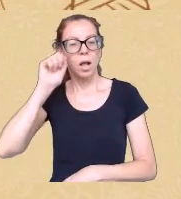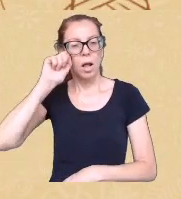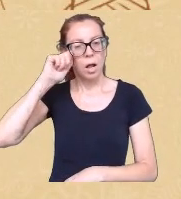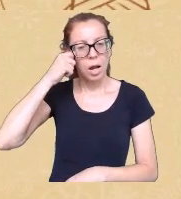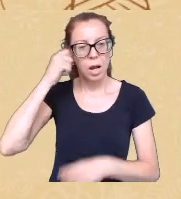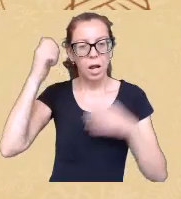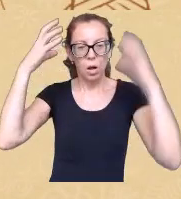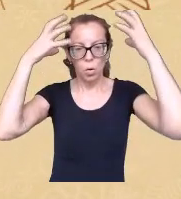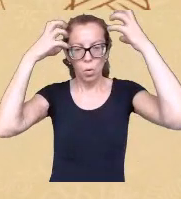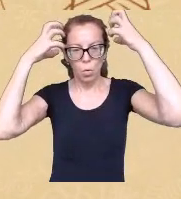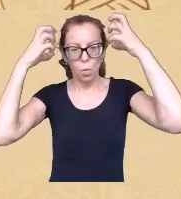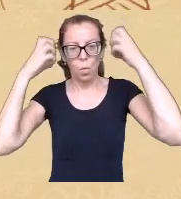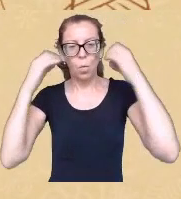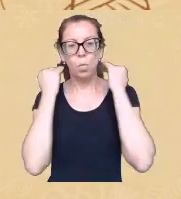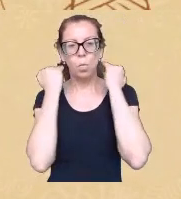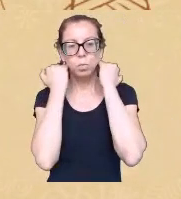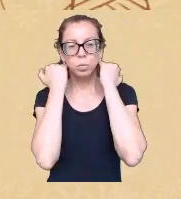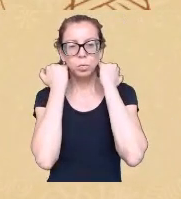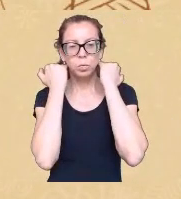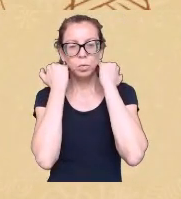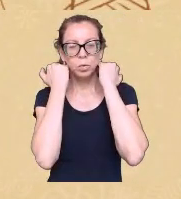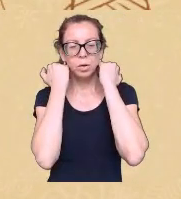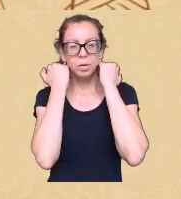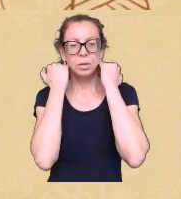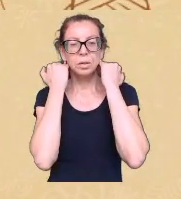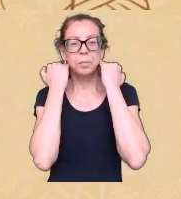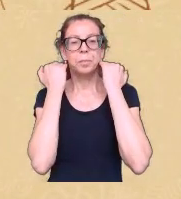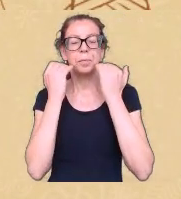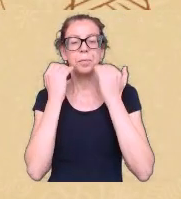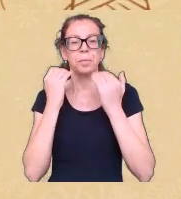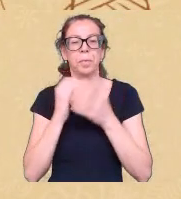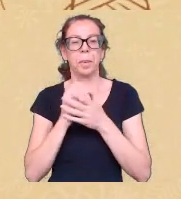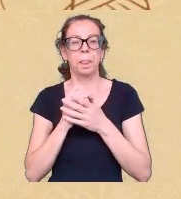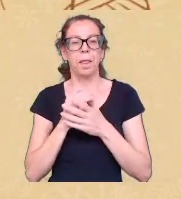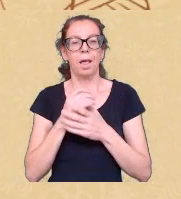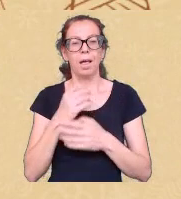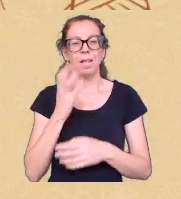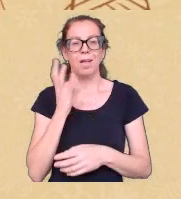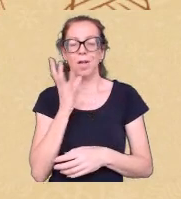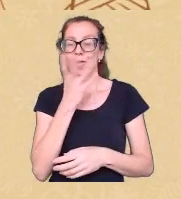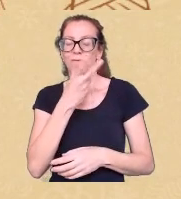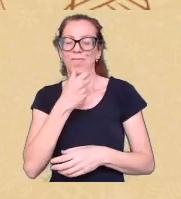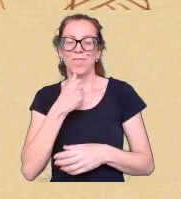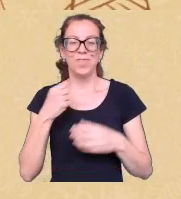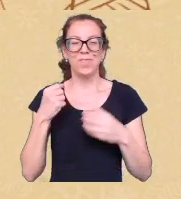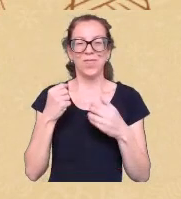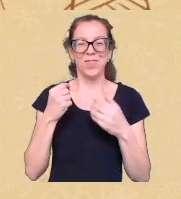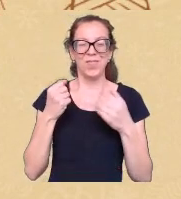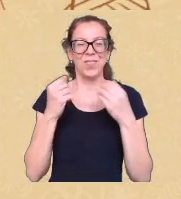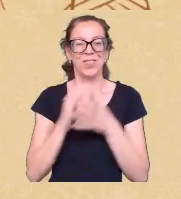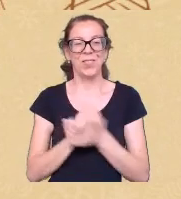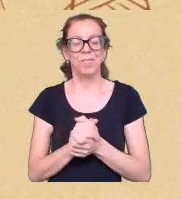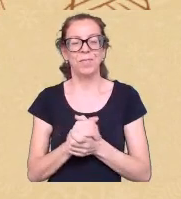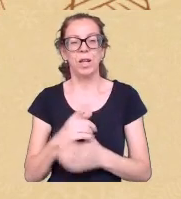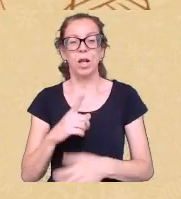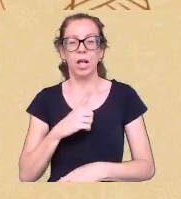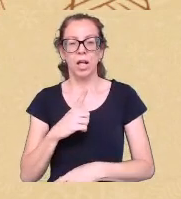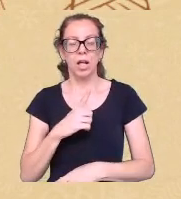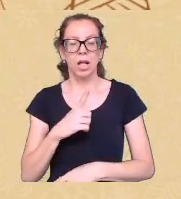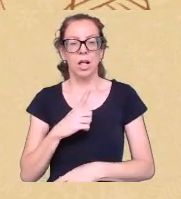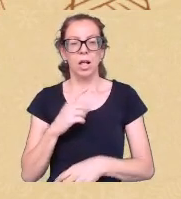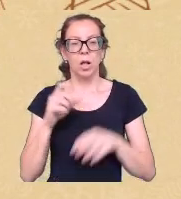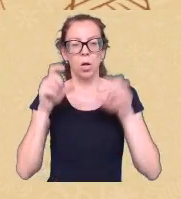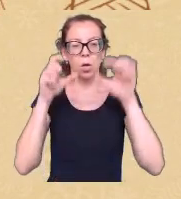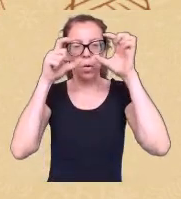curtos e grisalhos charmosamente grisalhos tenho um óculos diário